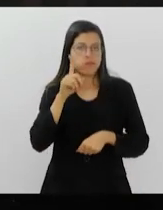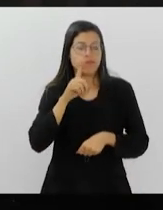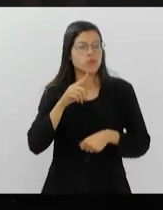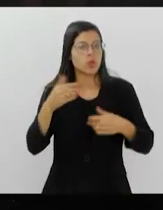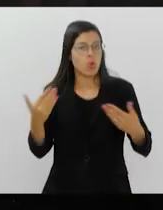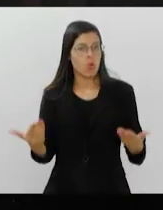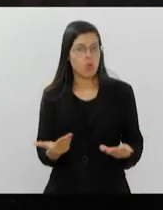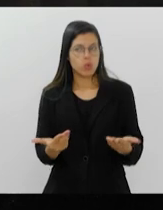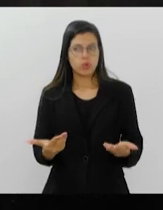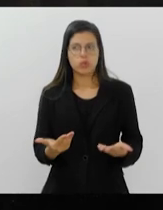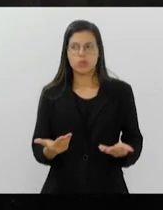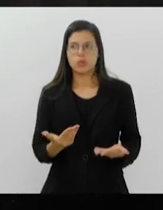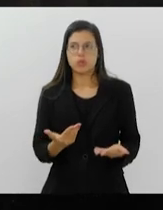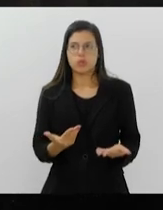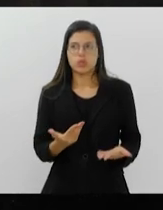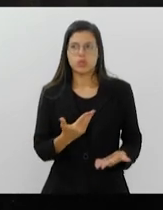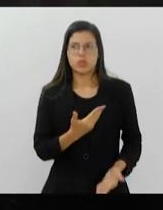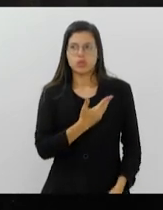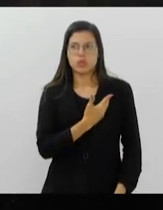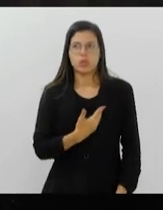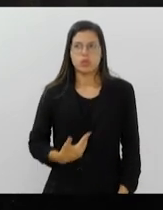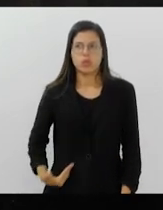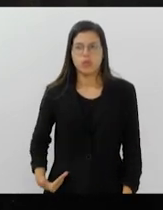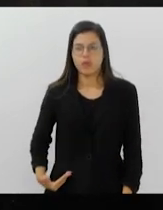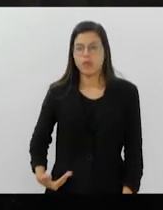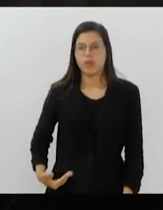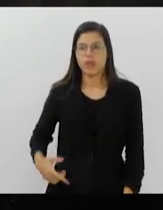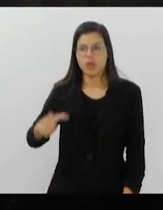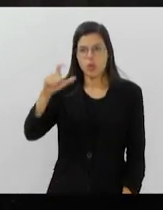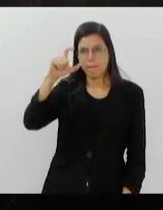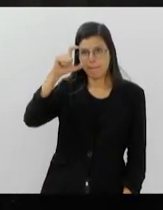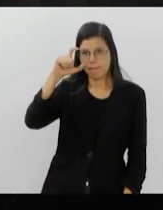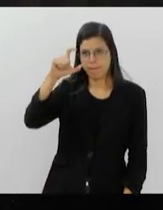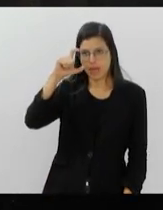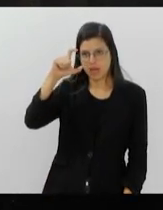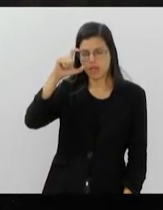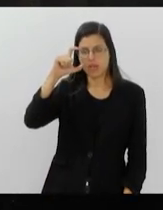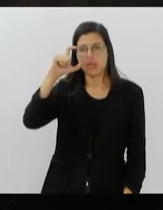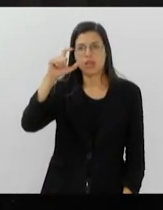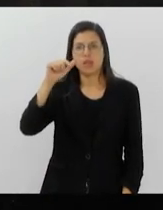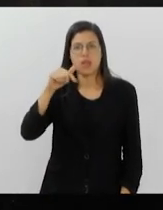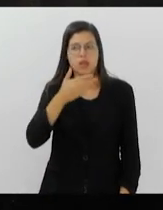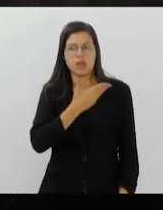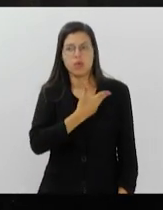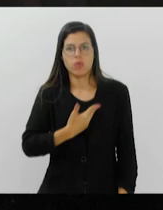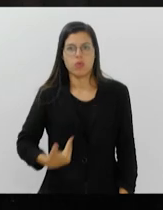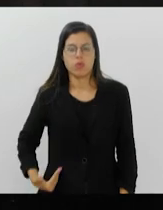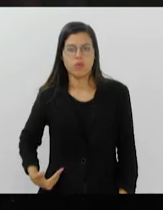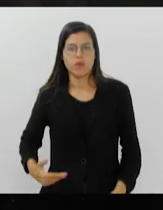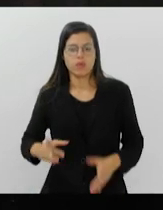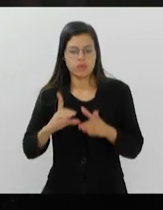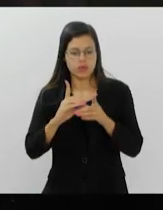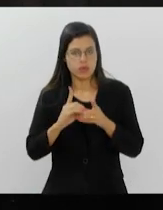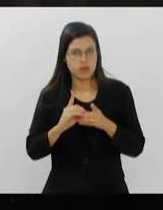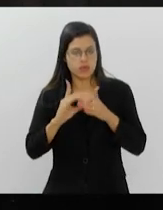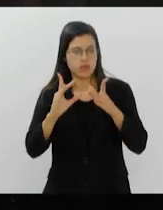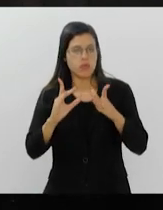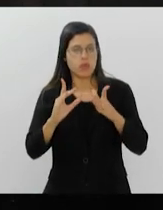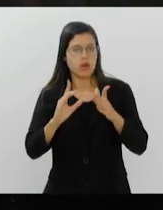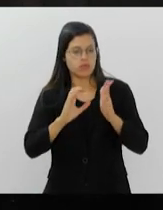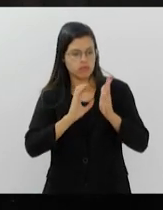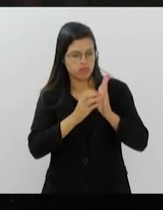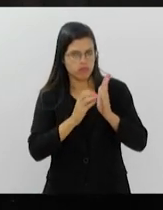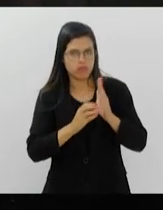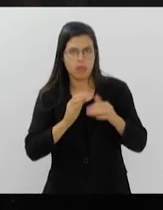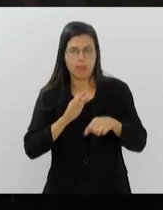governo Joe Biden, que é um governo democrata do mesmo partido